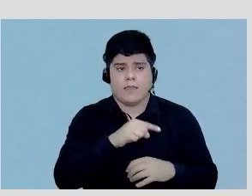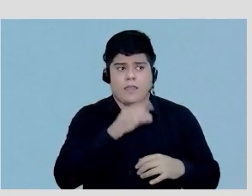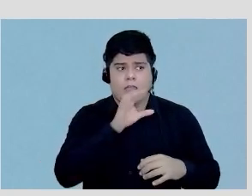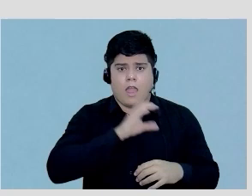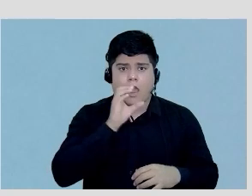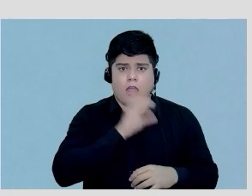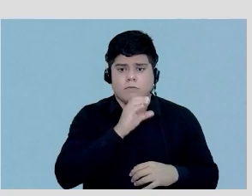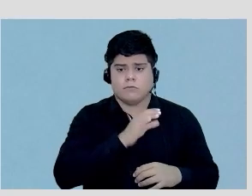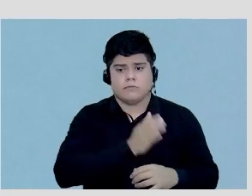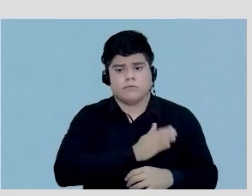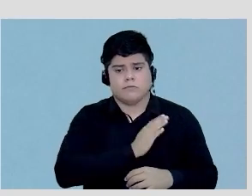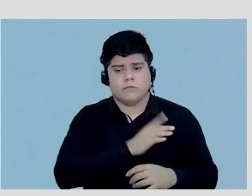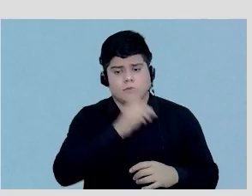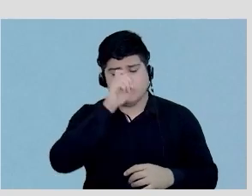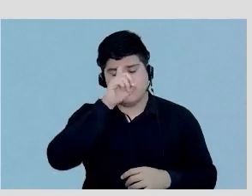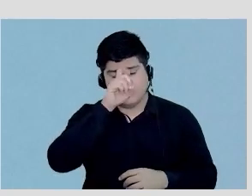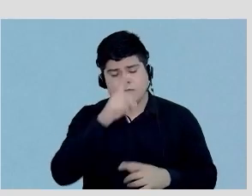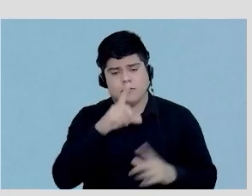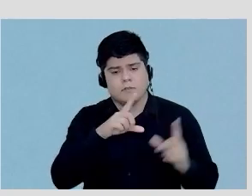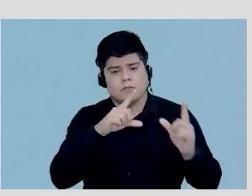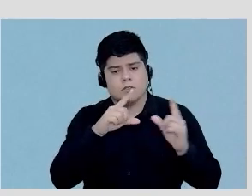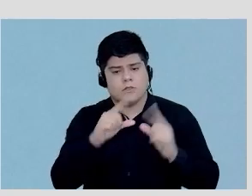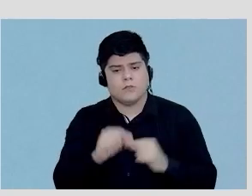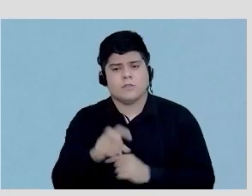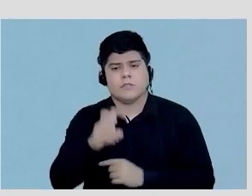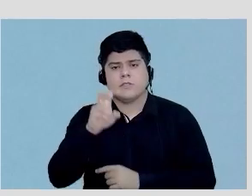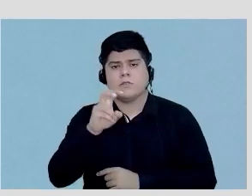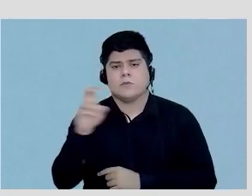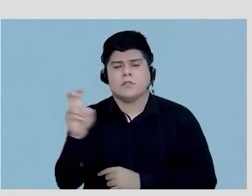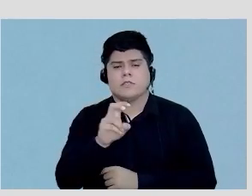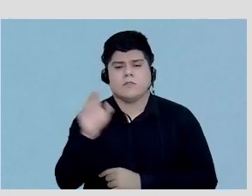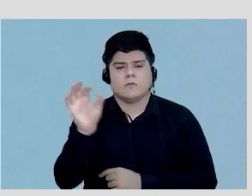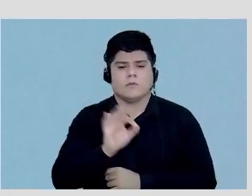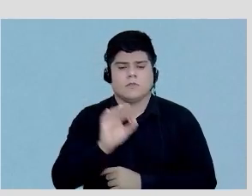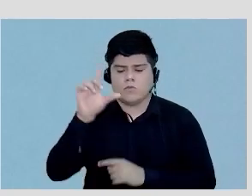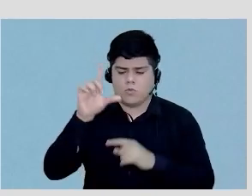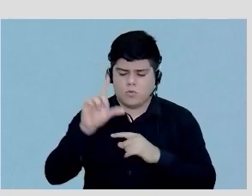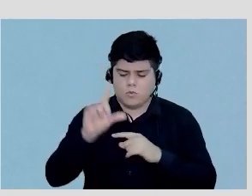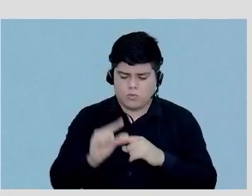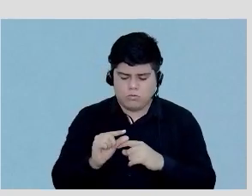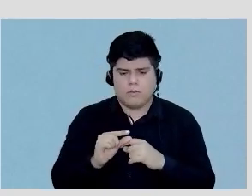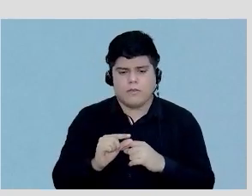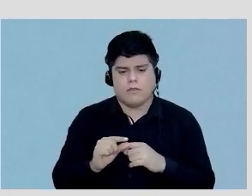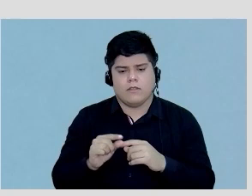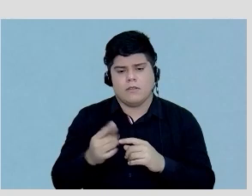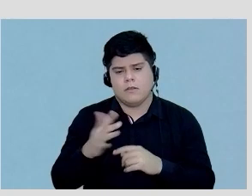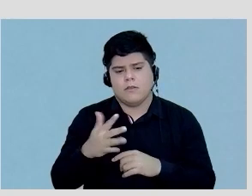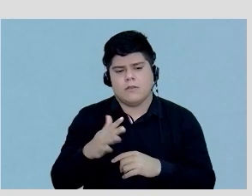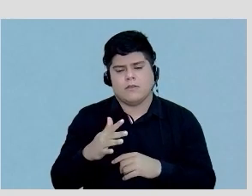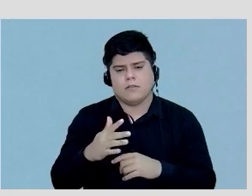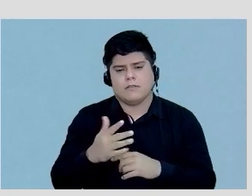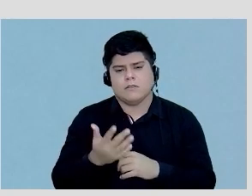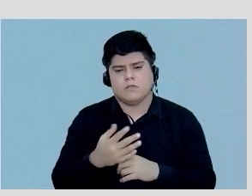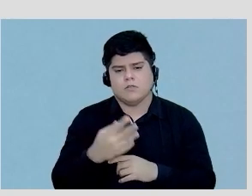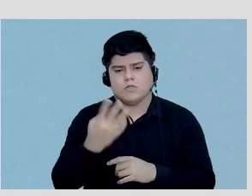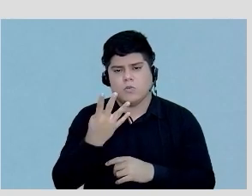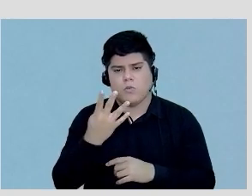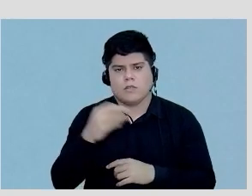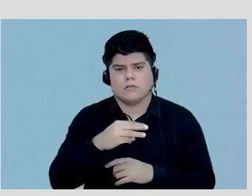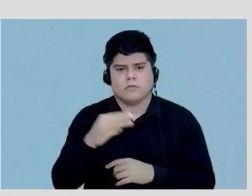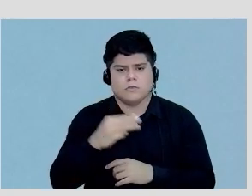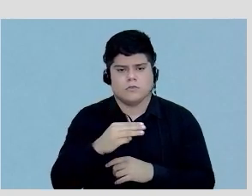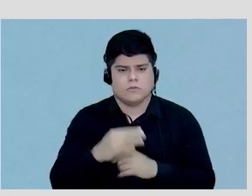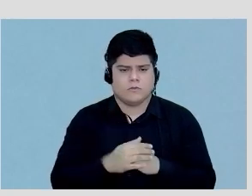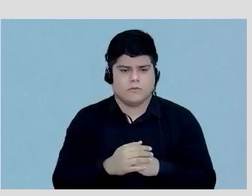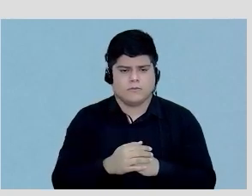hospital procardíaco, e a gente reduziu em 55% com a duração média da aquisição de quatro minutos, né?